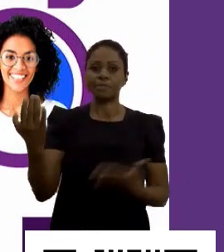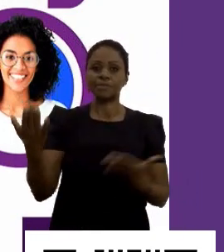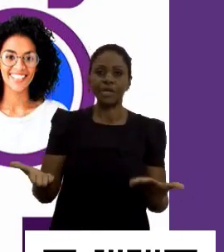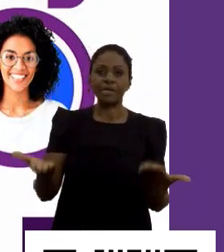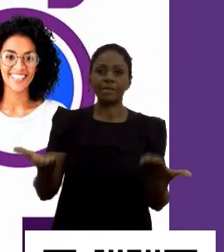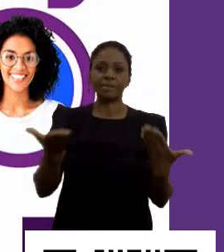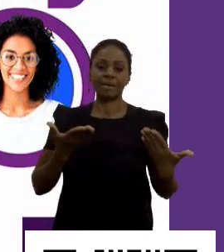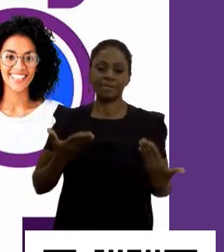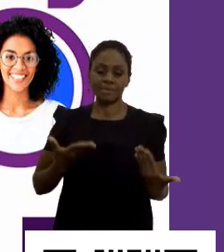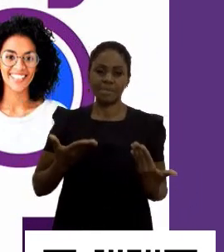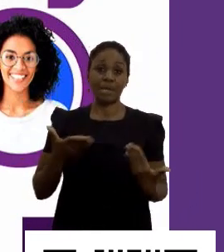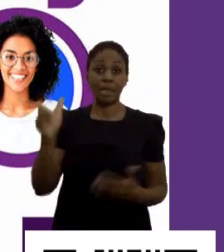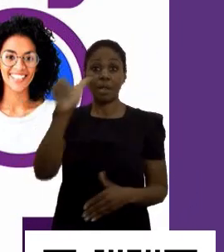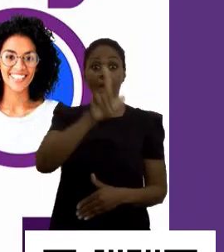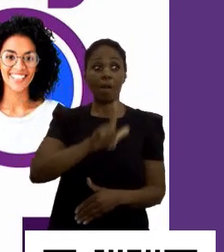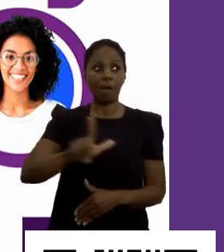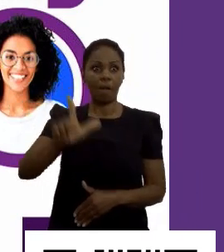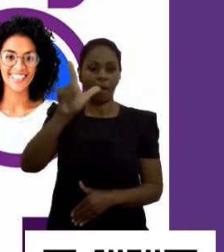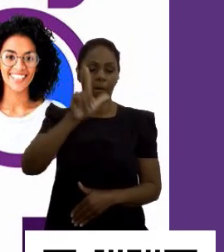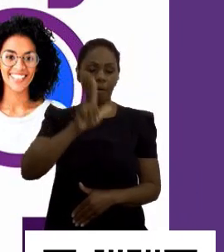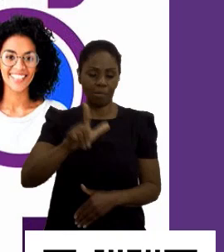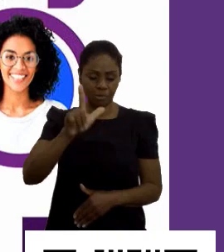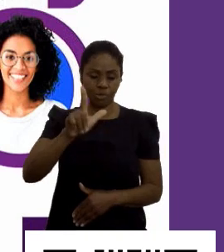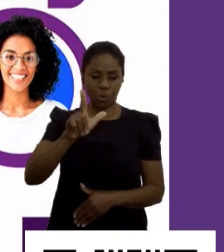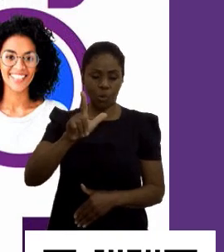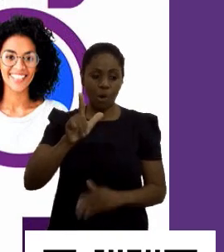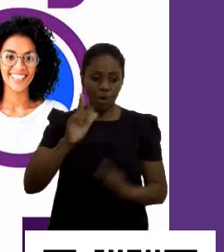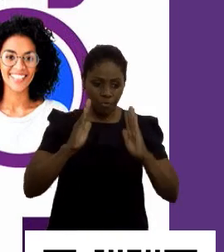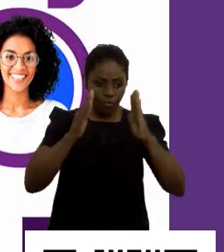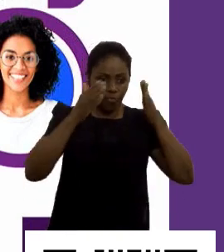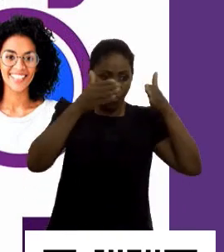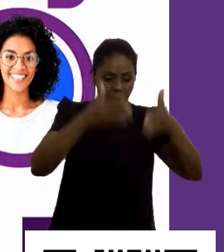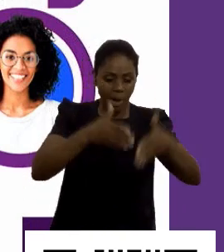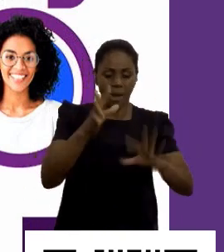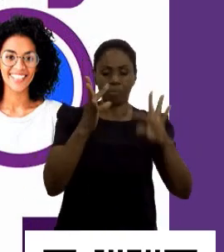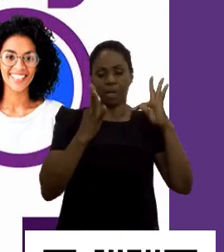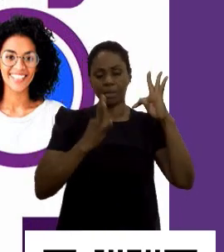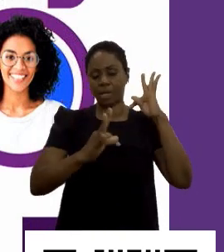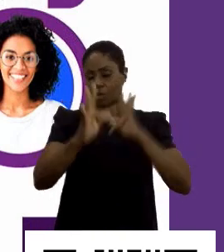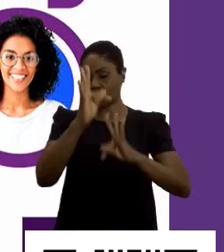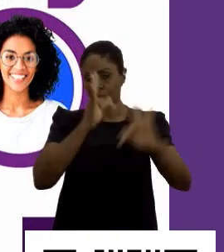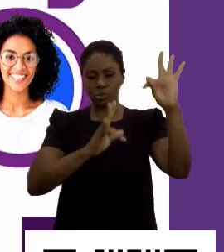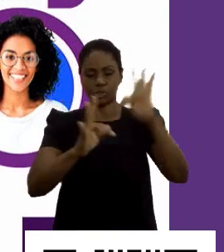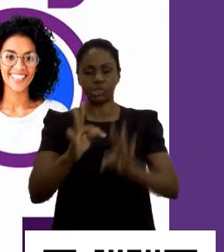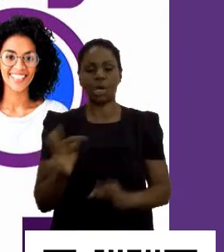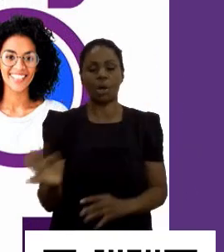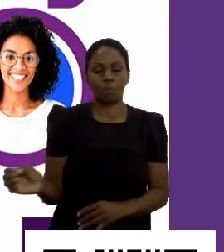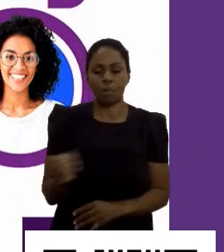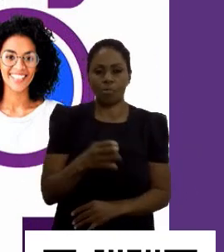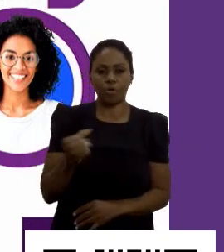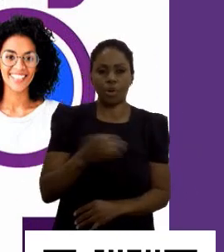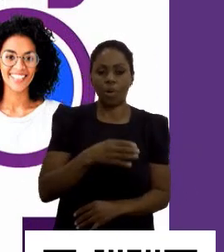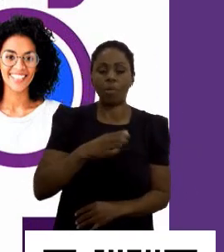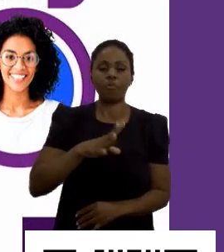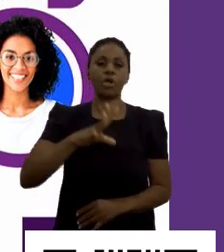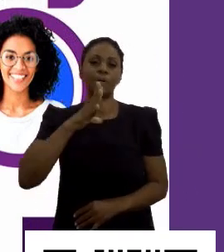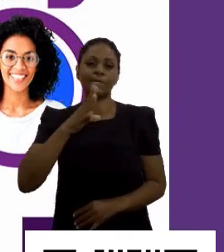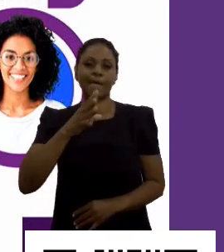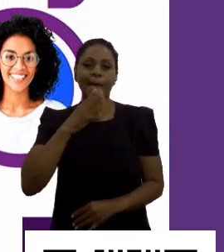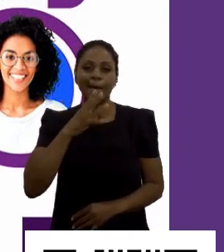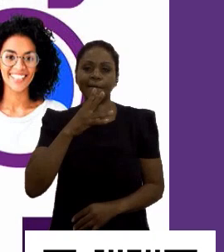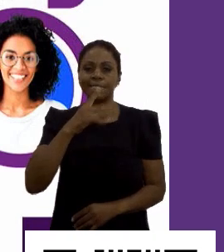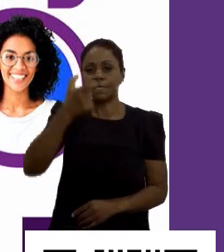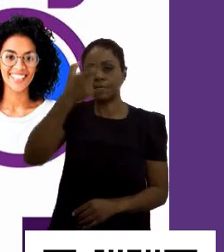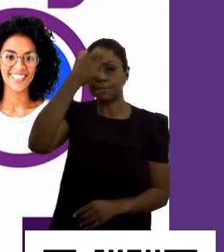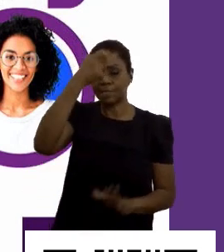isso e, logicamente, embarcar com uma tecnologia supermoderna, né? Que traz tudo o que a gente conhece aí de inteligência artificial,